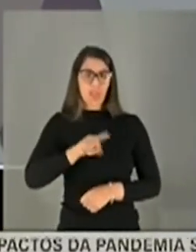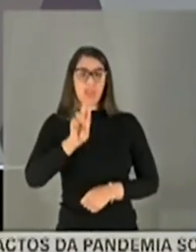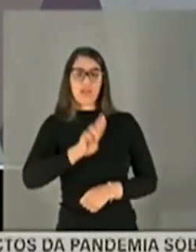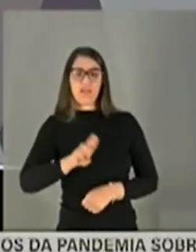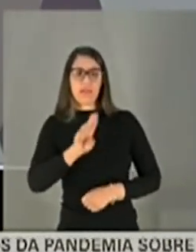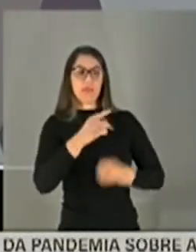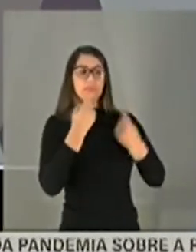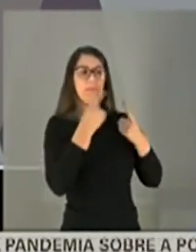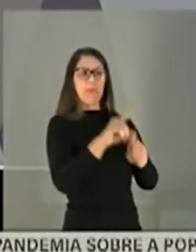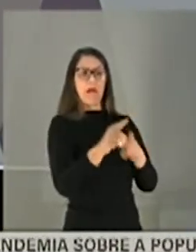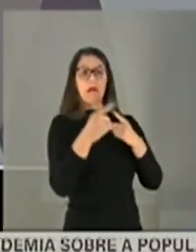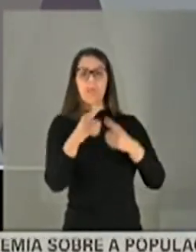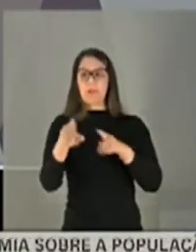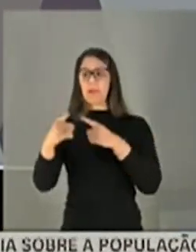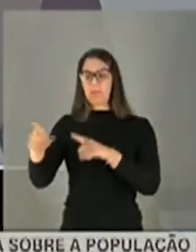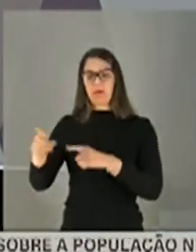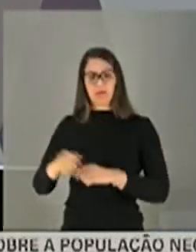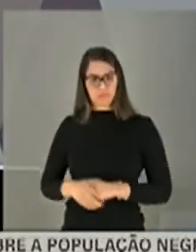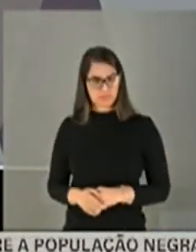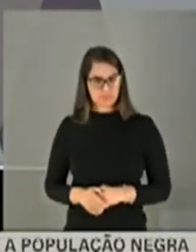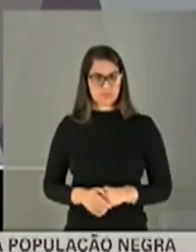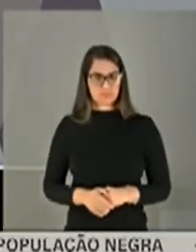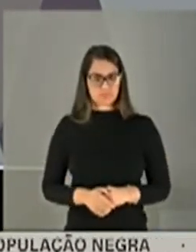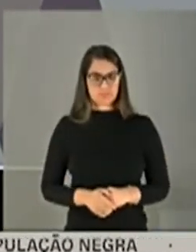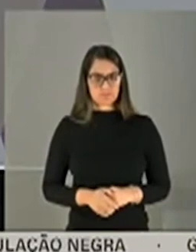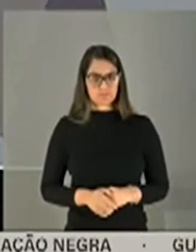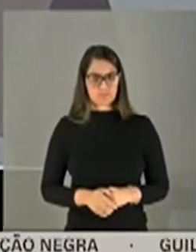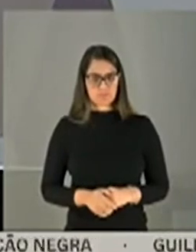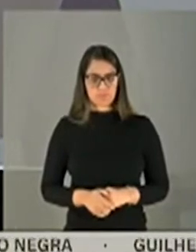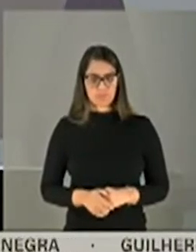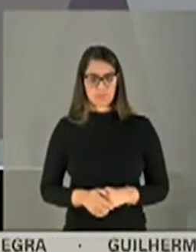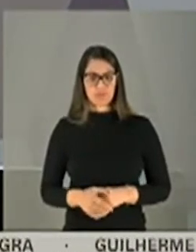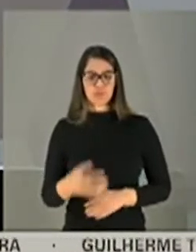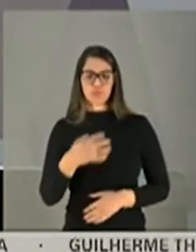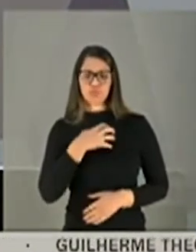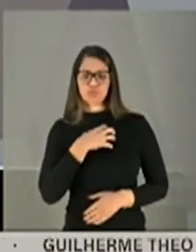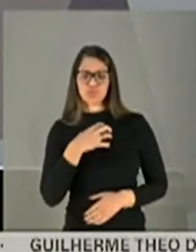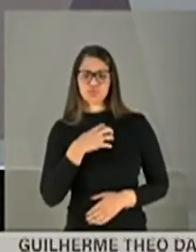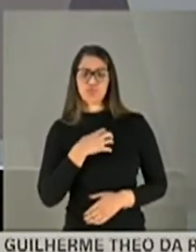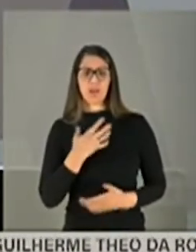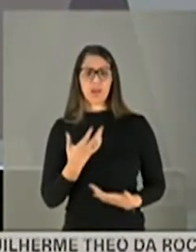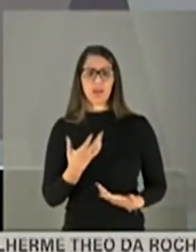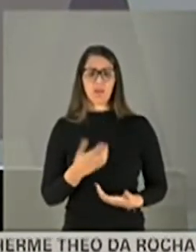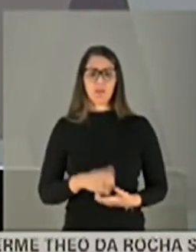a honra dos outros e, de uma forma vil,